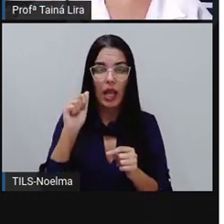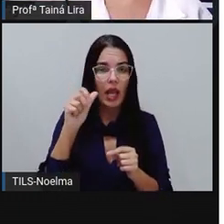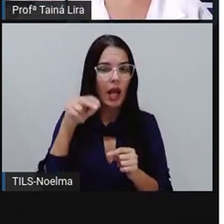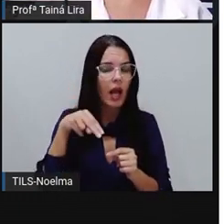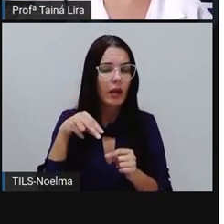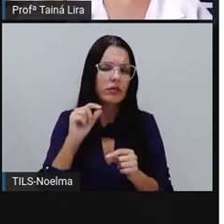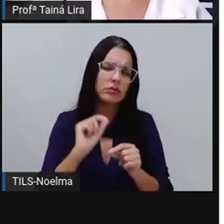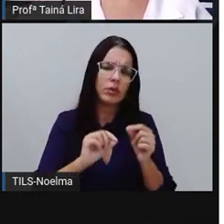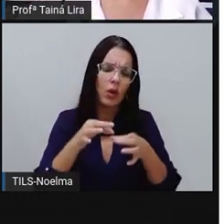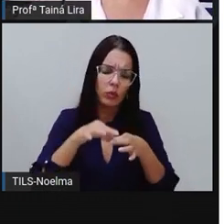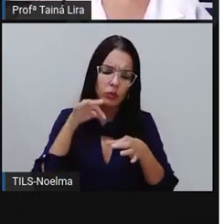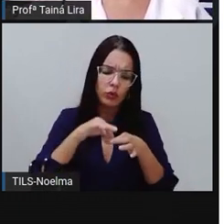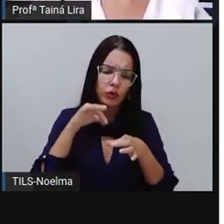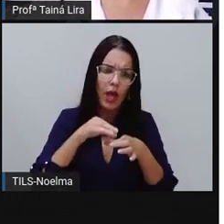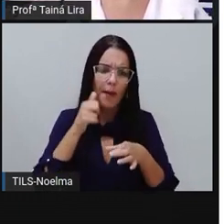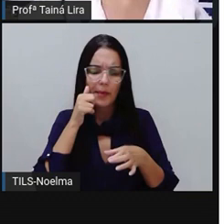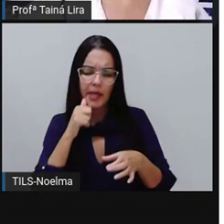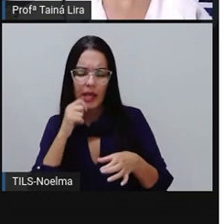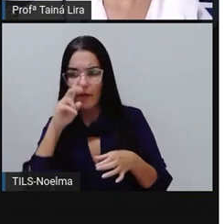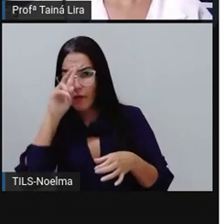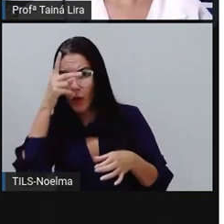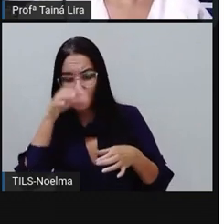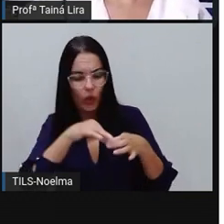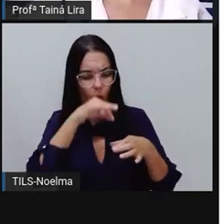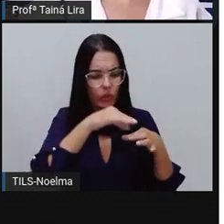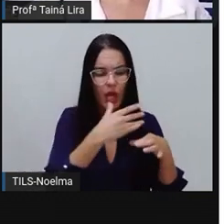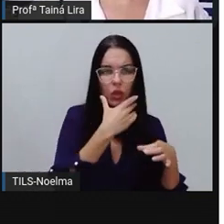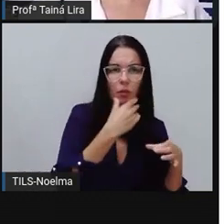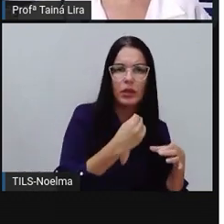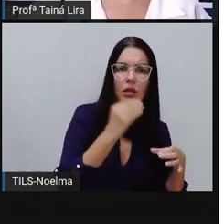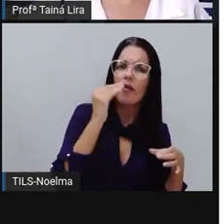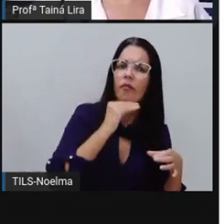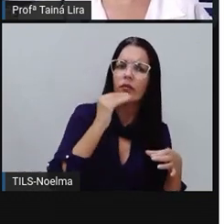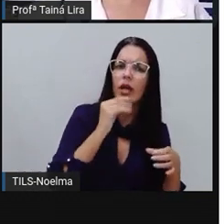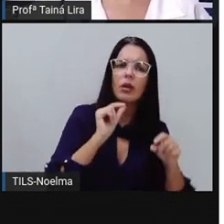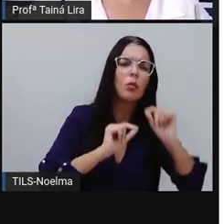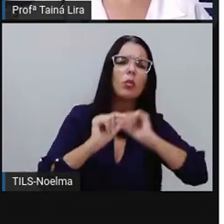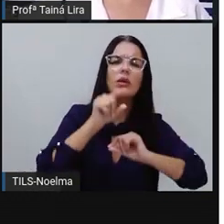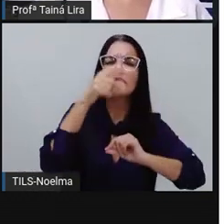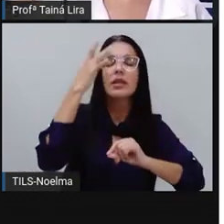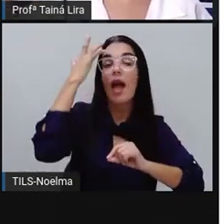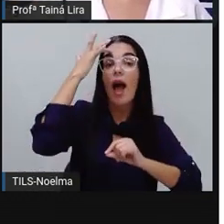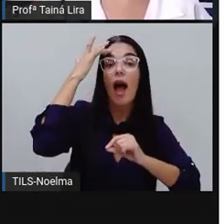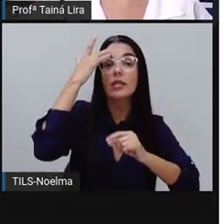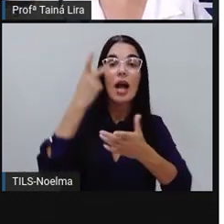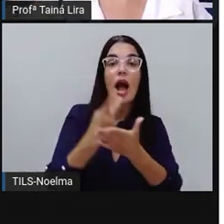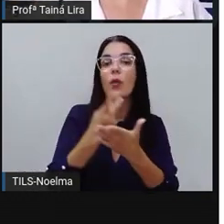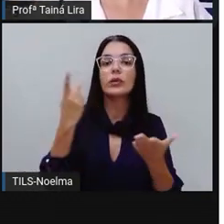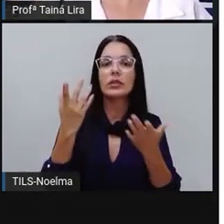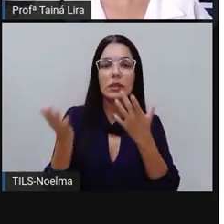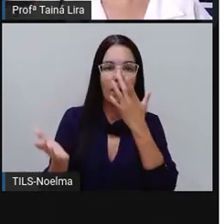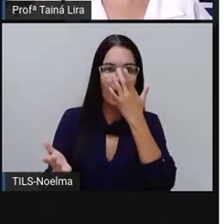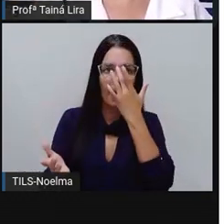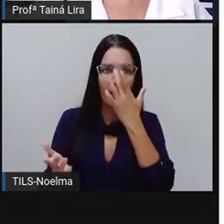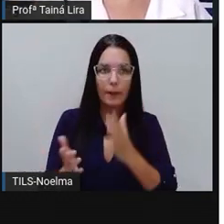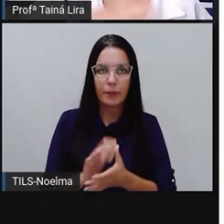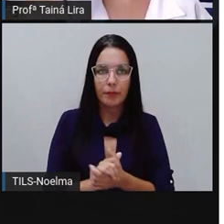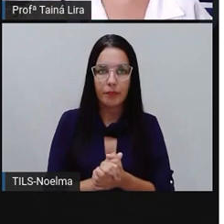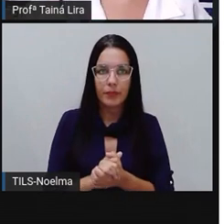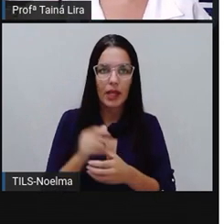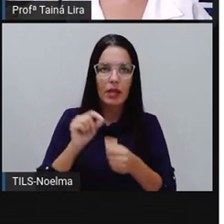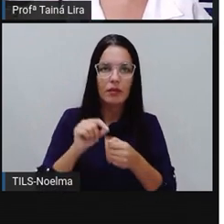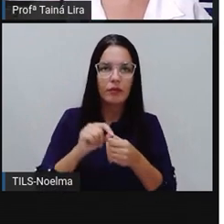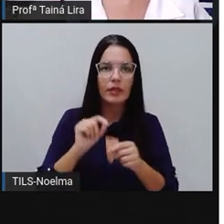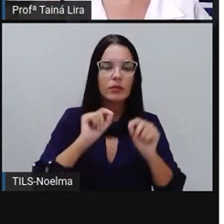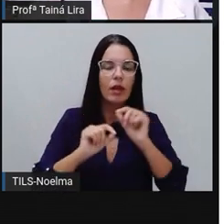ficou um pouquinho mais forte e o de Ramon ficou mais fraco. O que que vocês acham, segundo ano, que pode ter acontecido aí, que fez